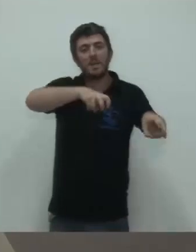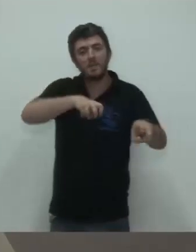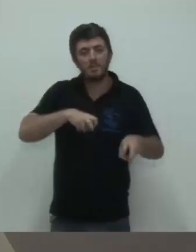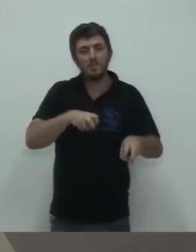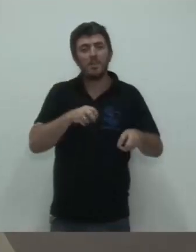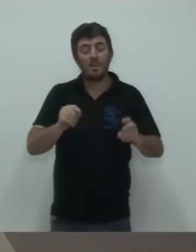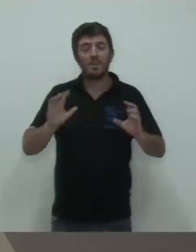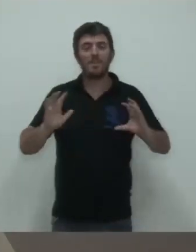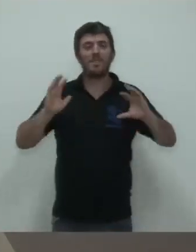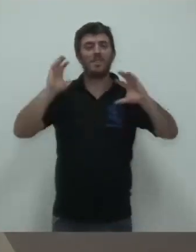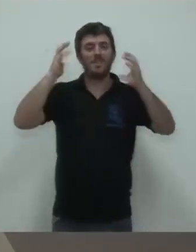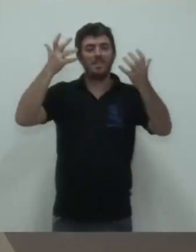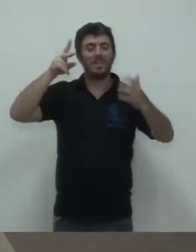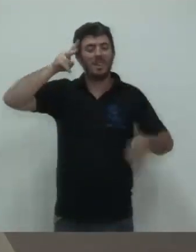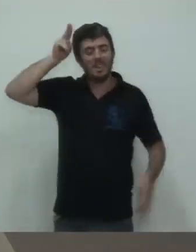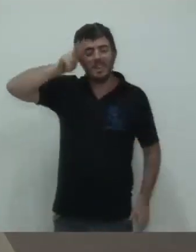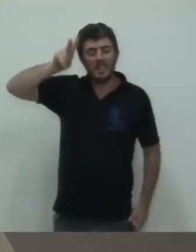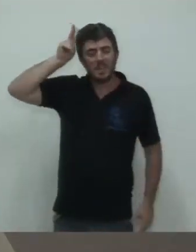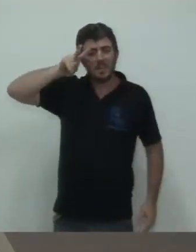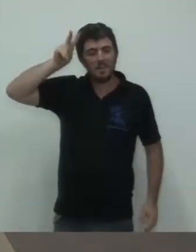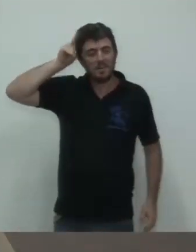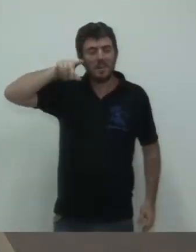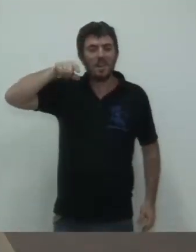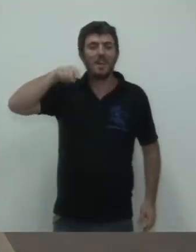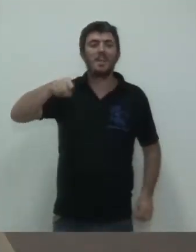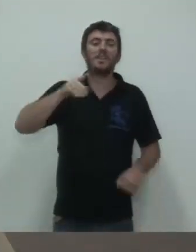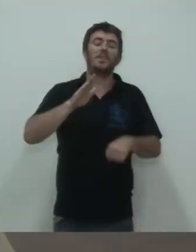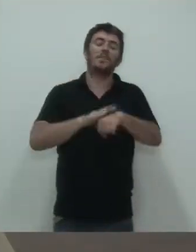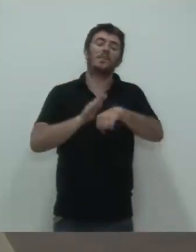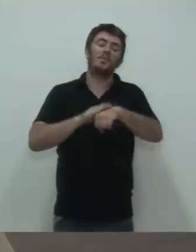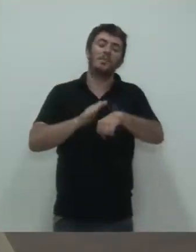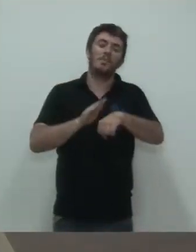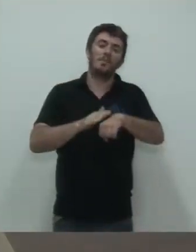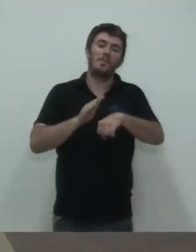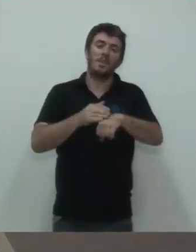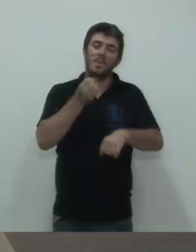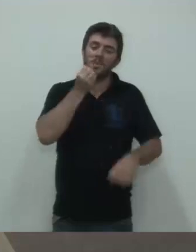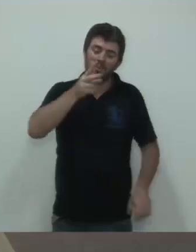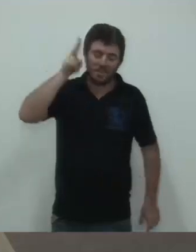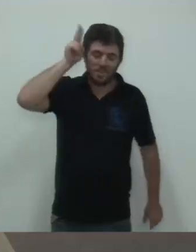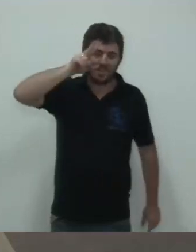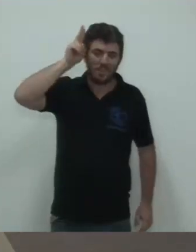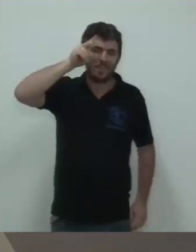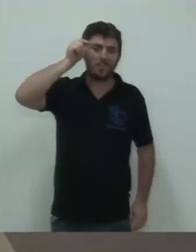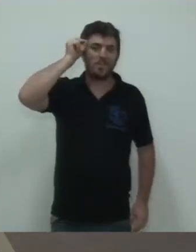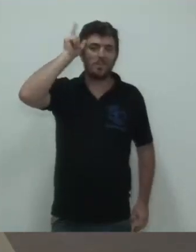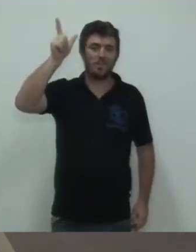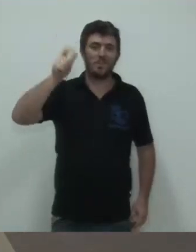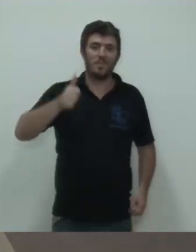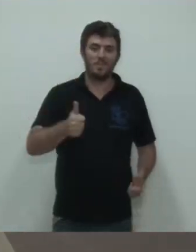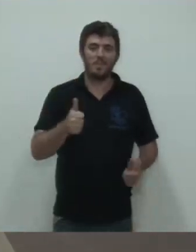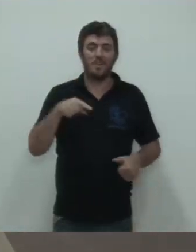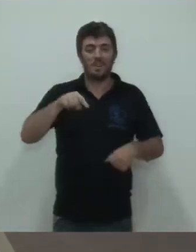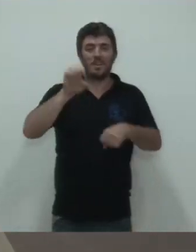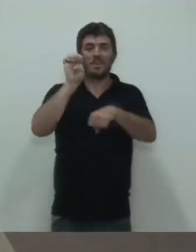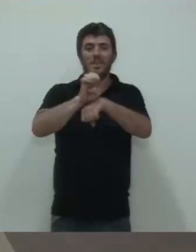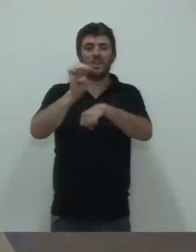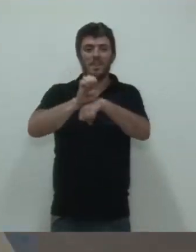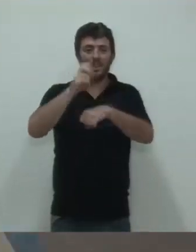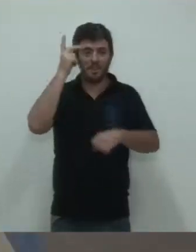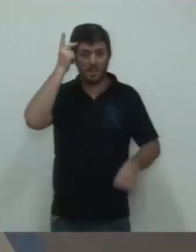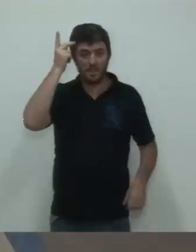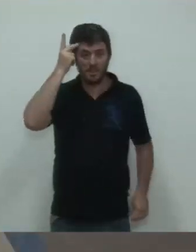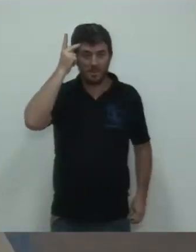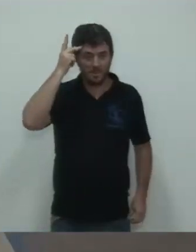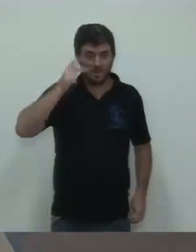resgatar esses valores, essas tradições culturais aqui do nosso Estado. E é um evento